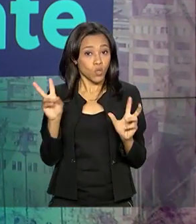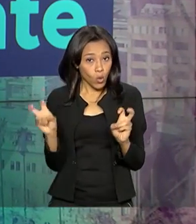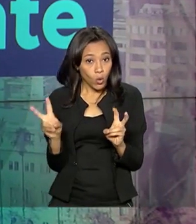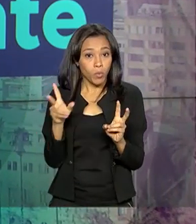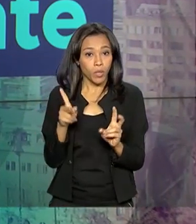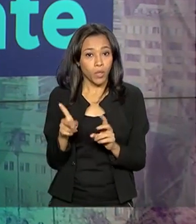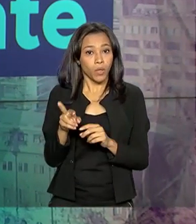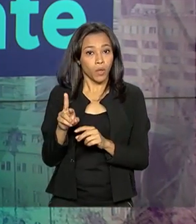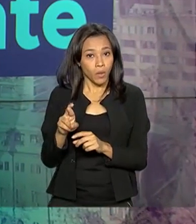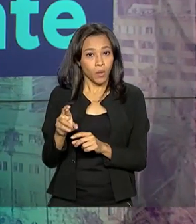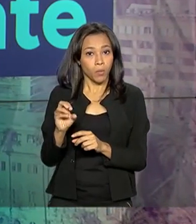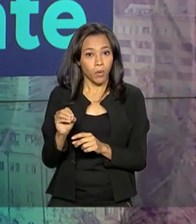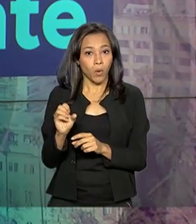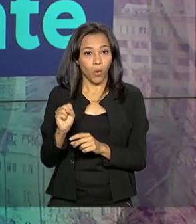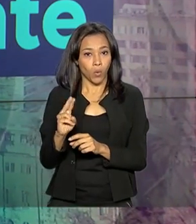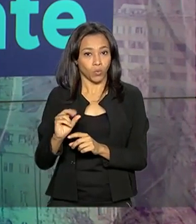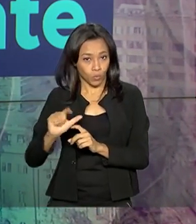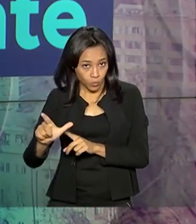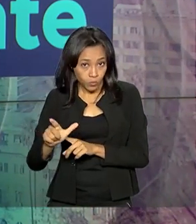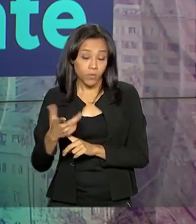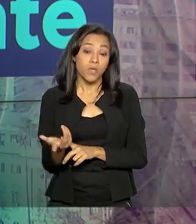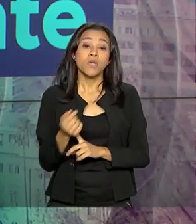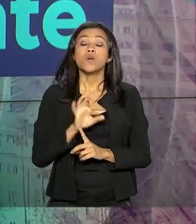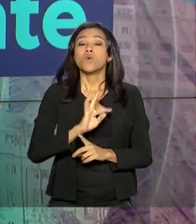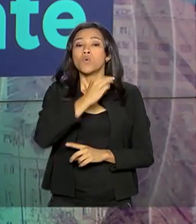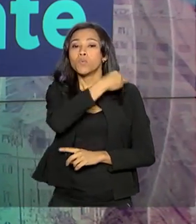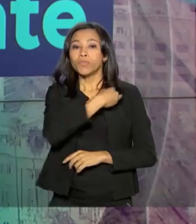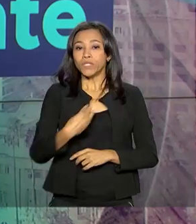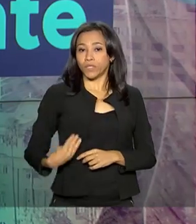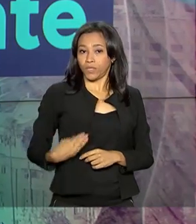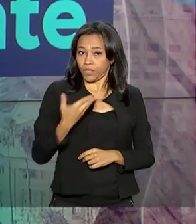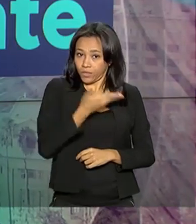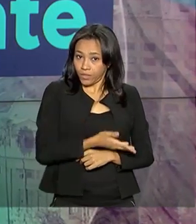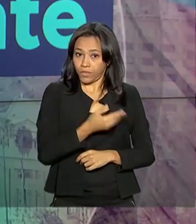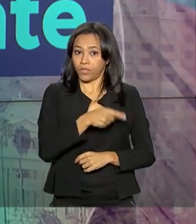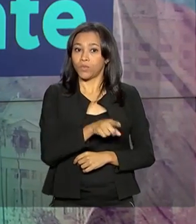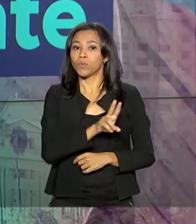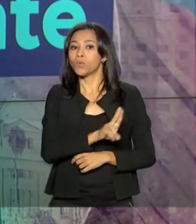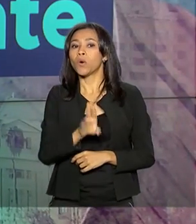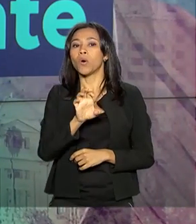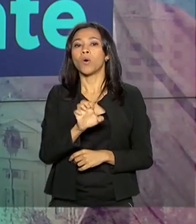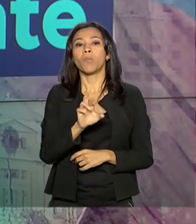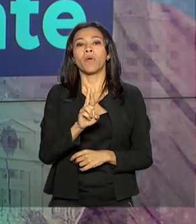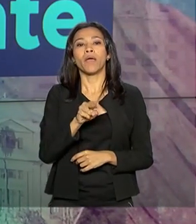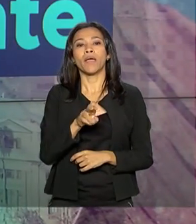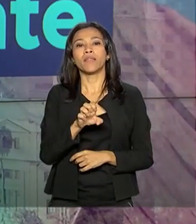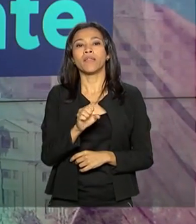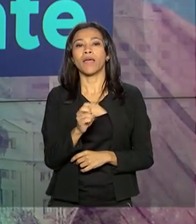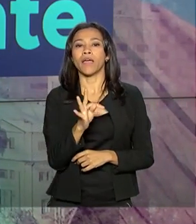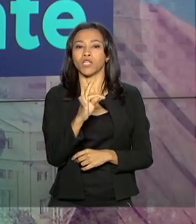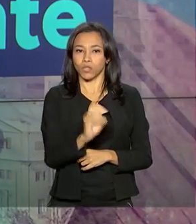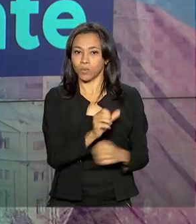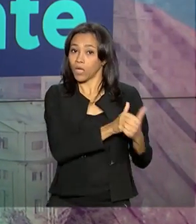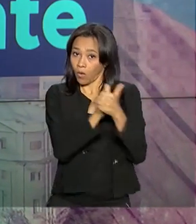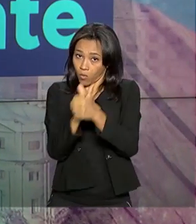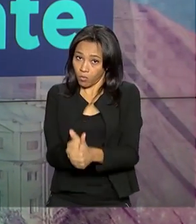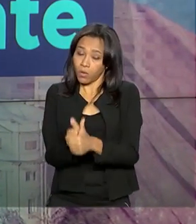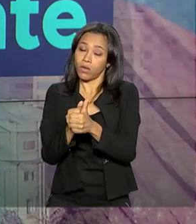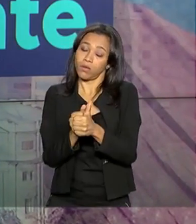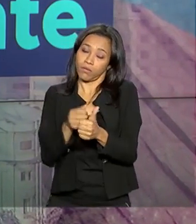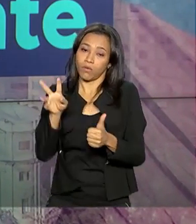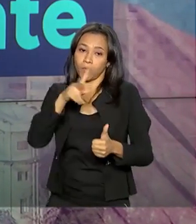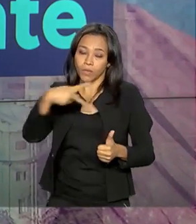Fórum para o Progresso da América do Sul, o ministro das Relações Exteriores, Ernesto Araújo, que o acompanha nessa viagem